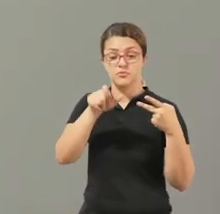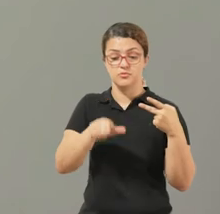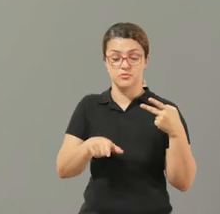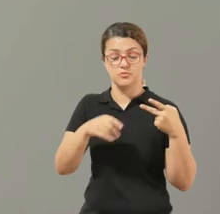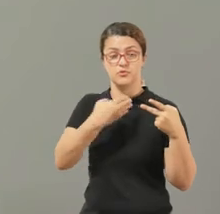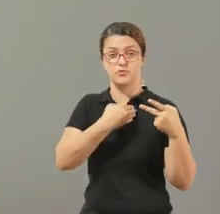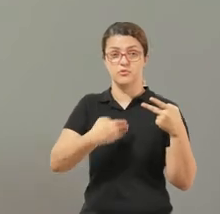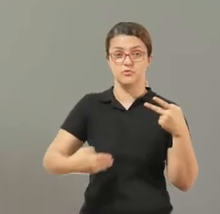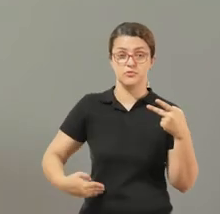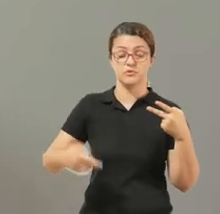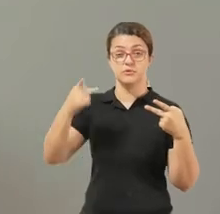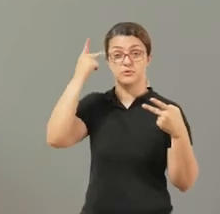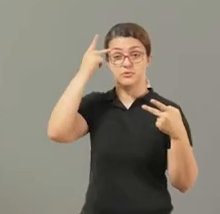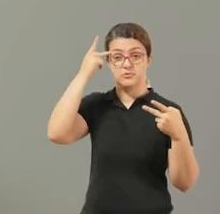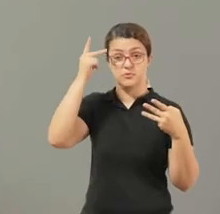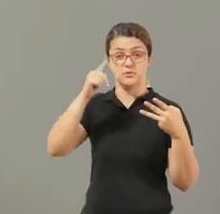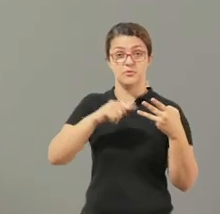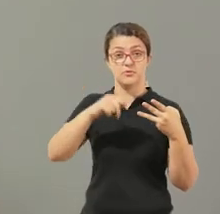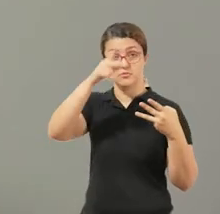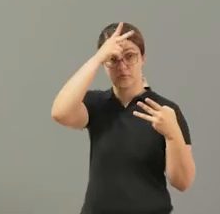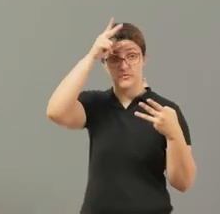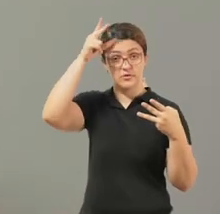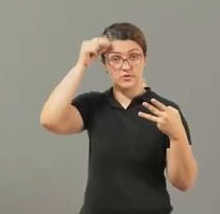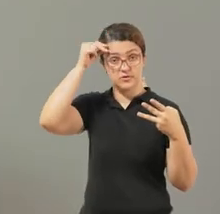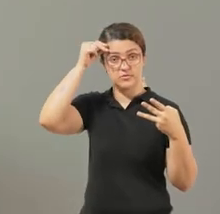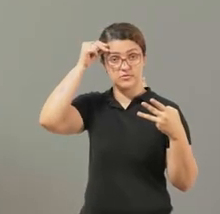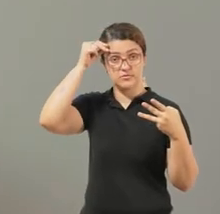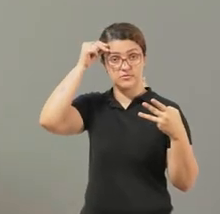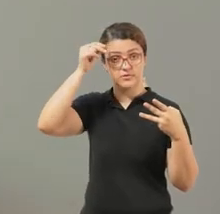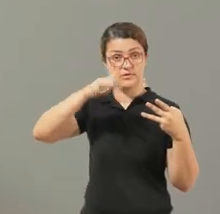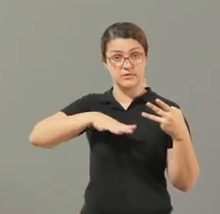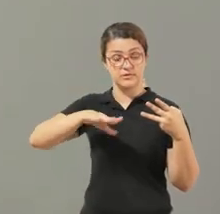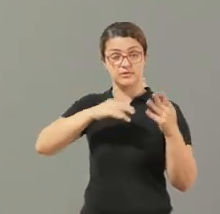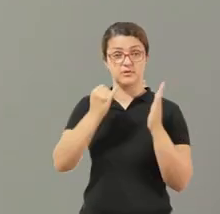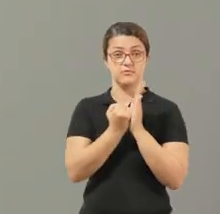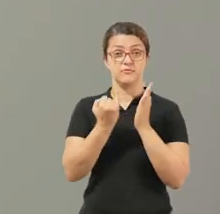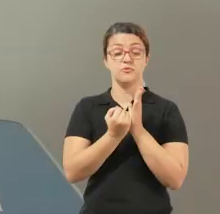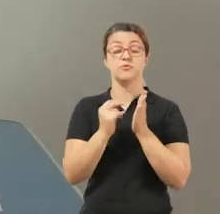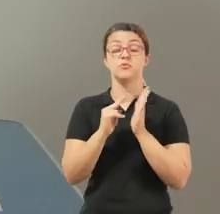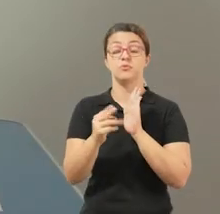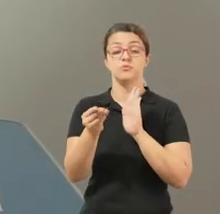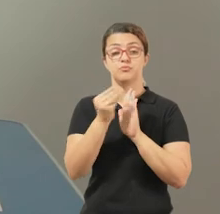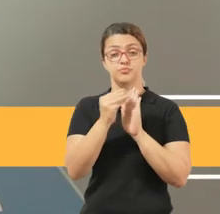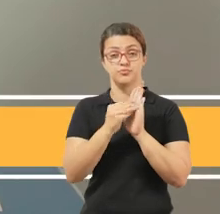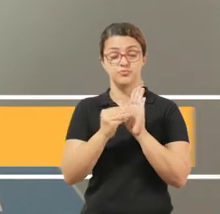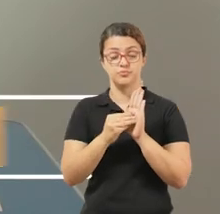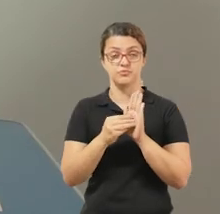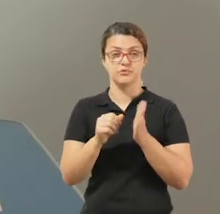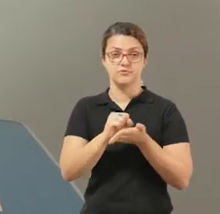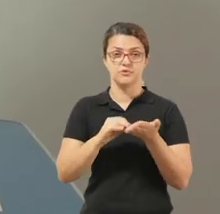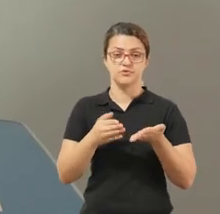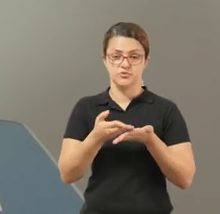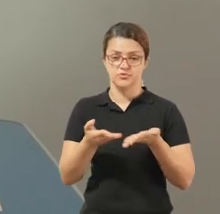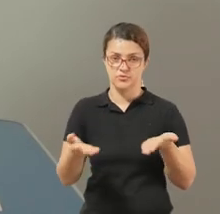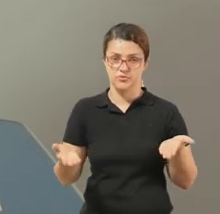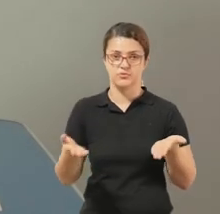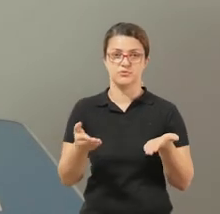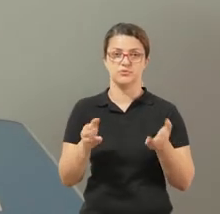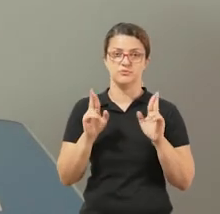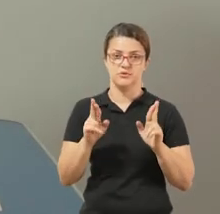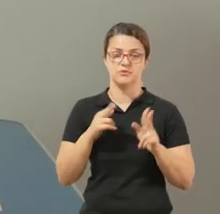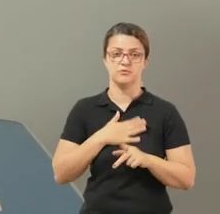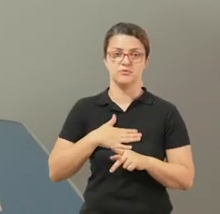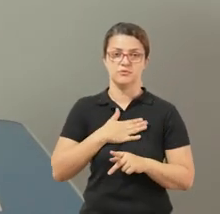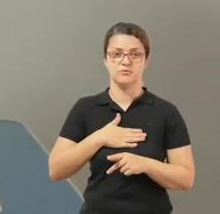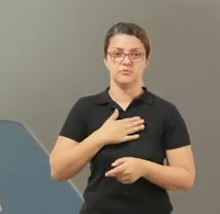e do prefeito da nossa cidade aqui de Itapevi, certo? Bom, essas foram as atividades de hoje. Espero que